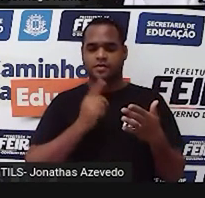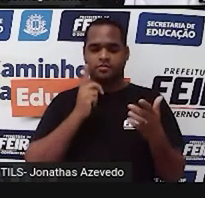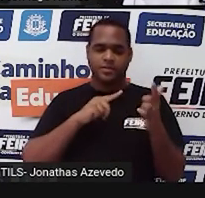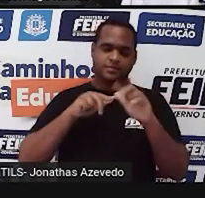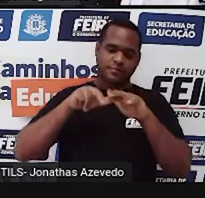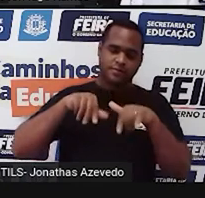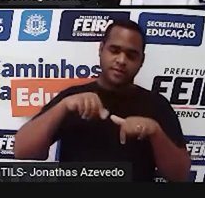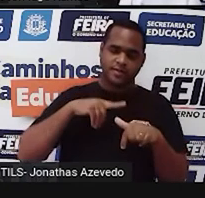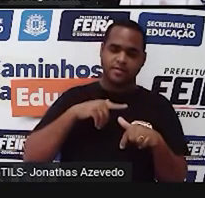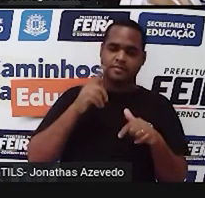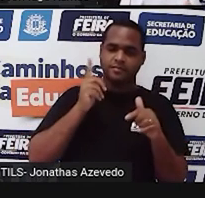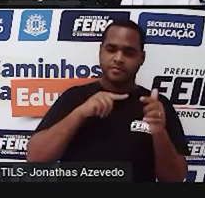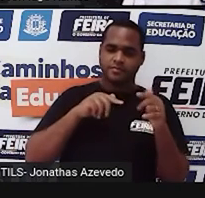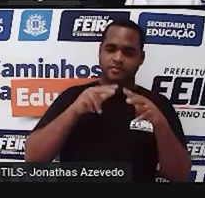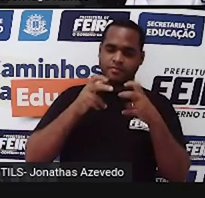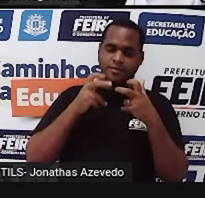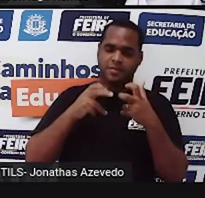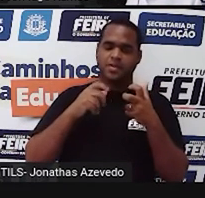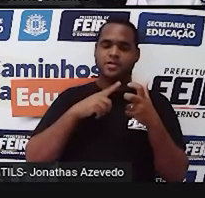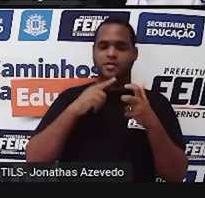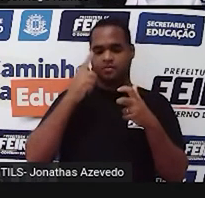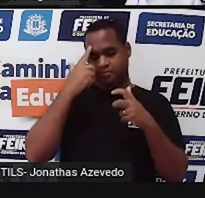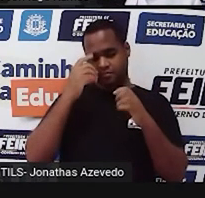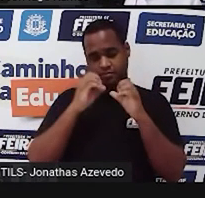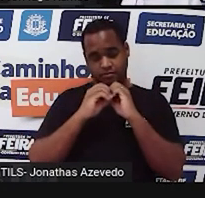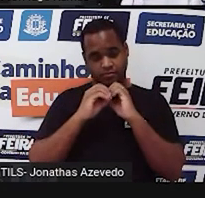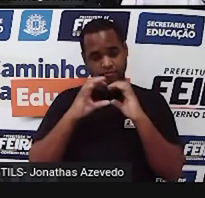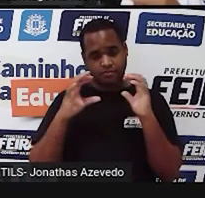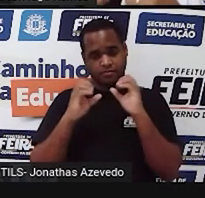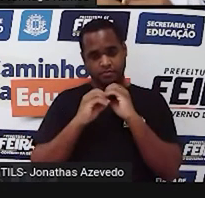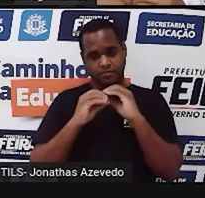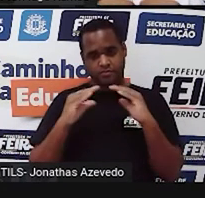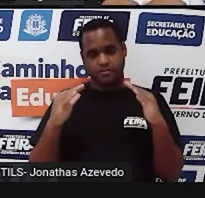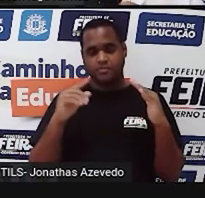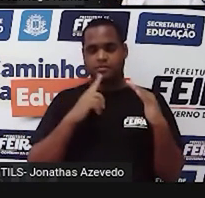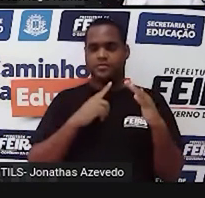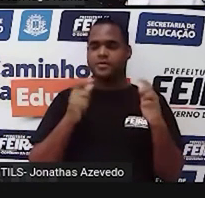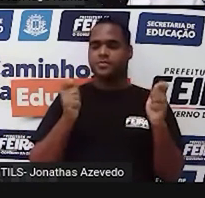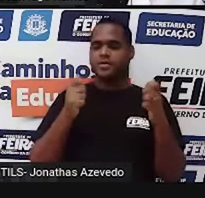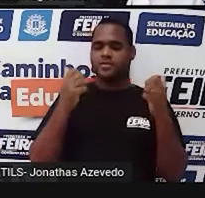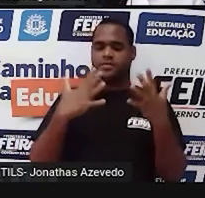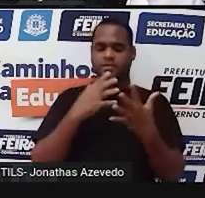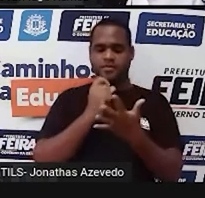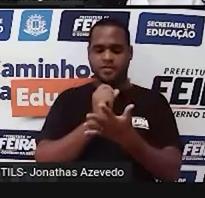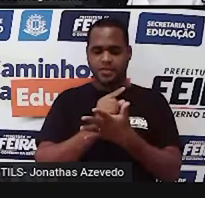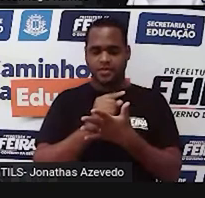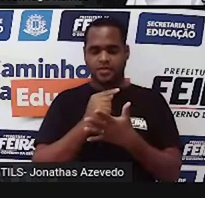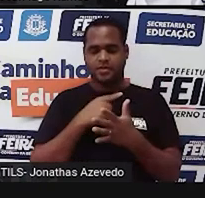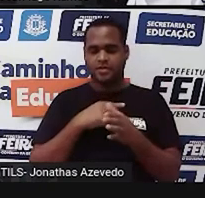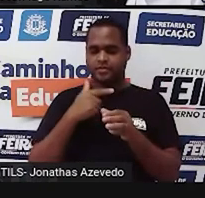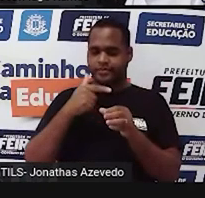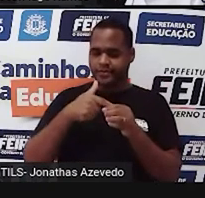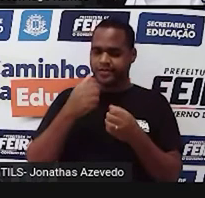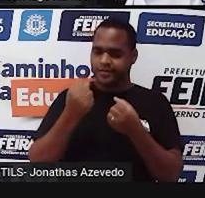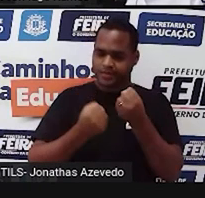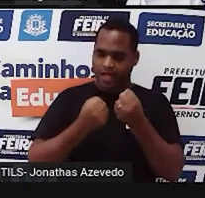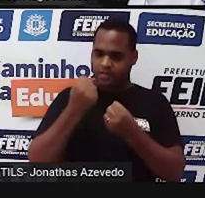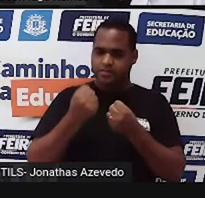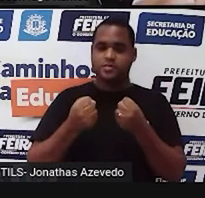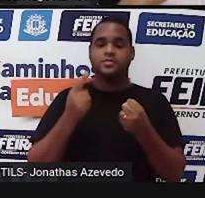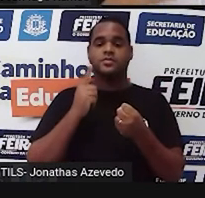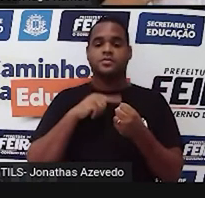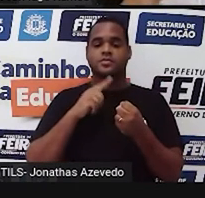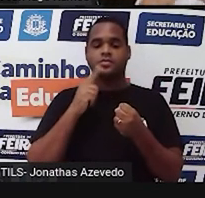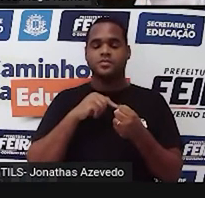perceber que para descobrir quanto a gente vai pagar pelo abastecimento, é só